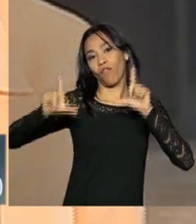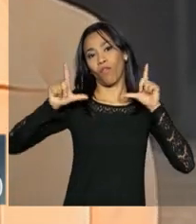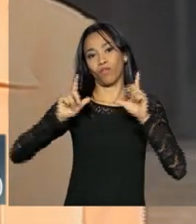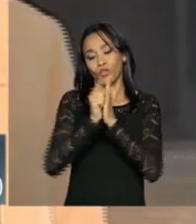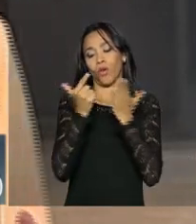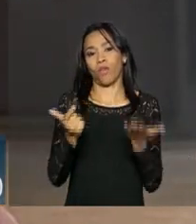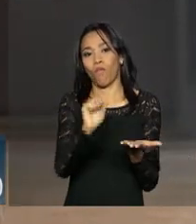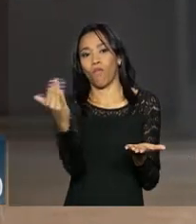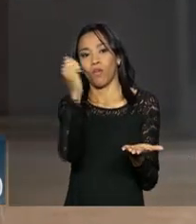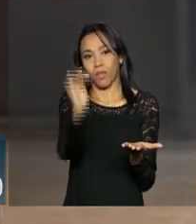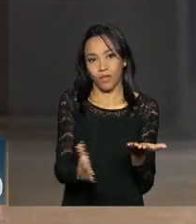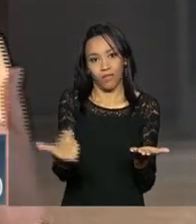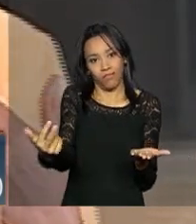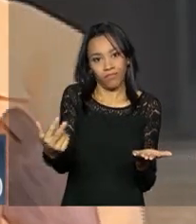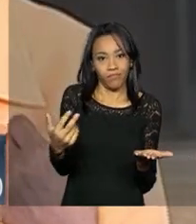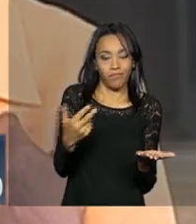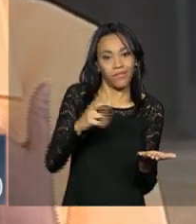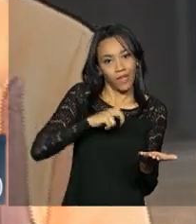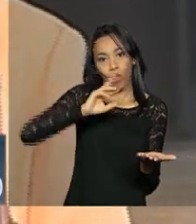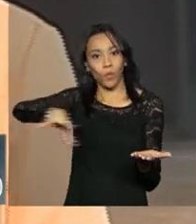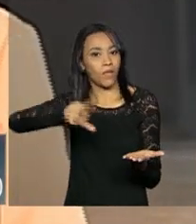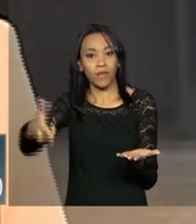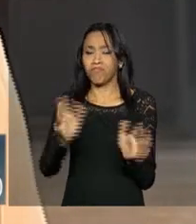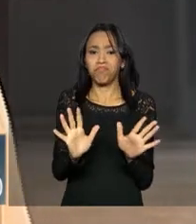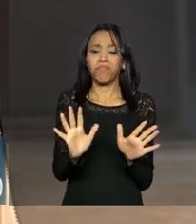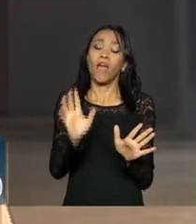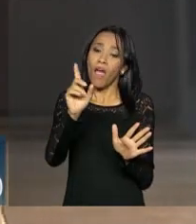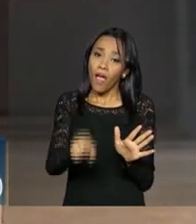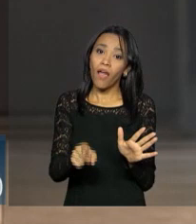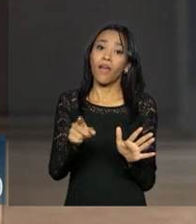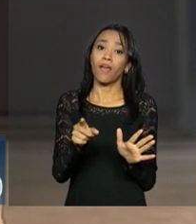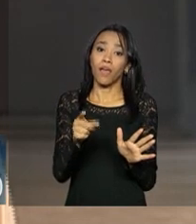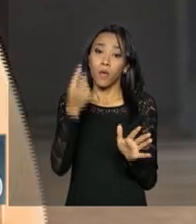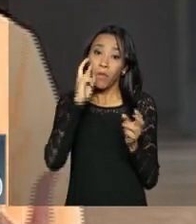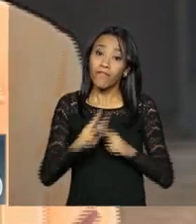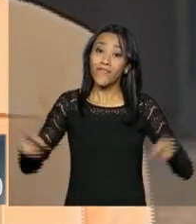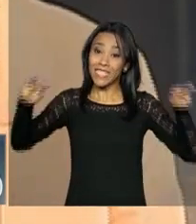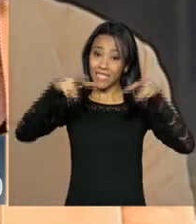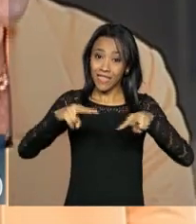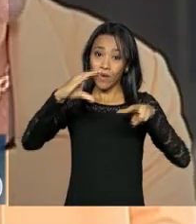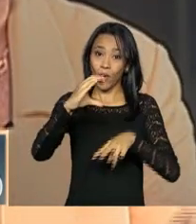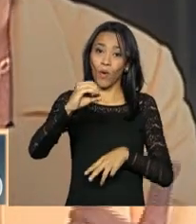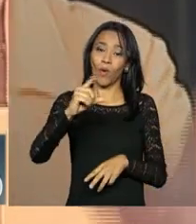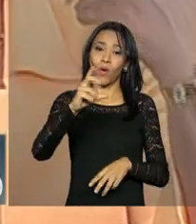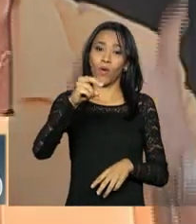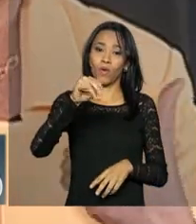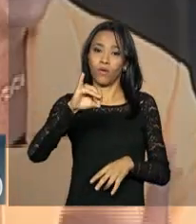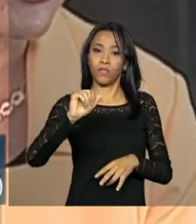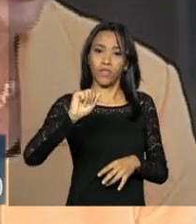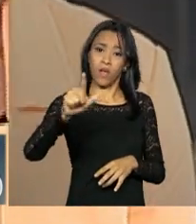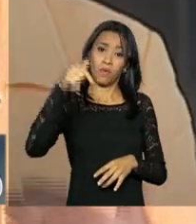Essa seria, da nossa parte, uma visão um pouco colonial. É porque isso prejudica o país